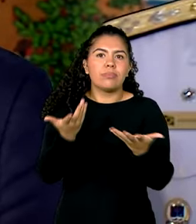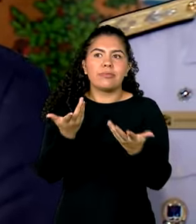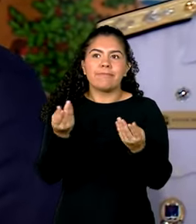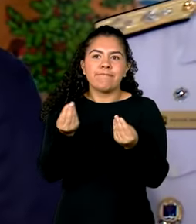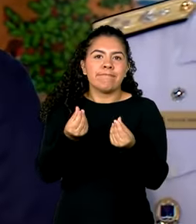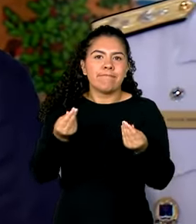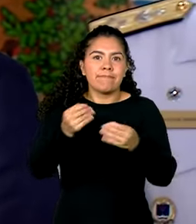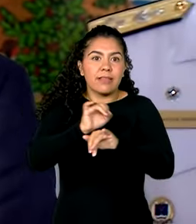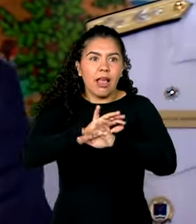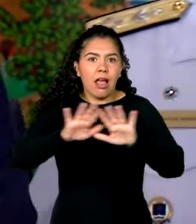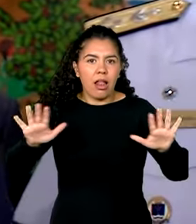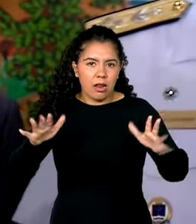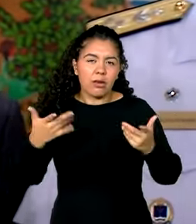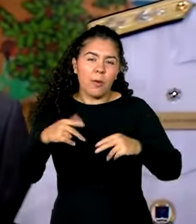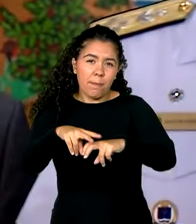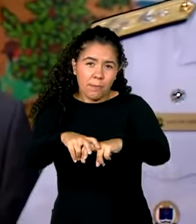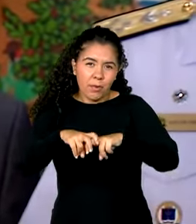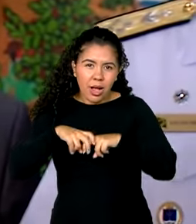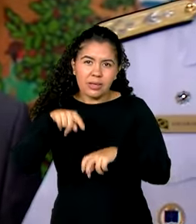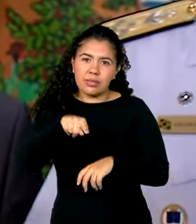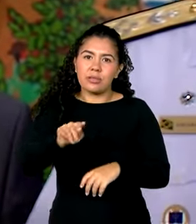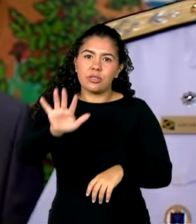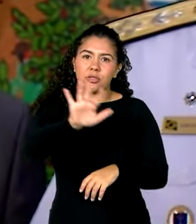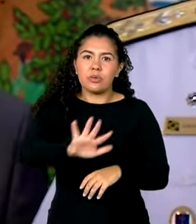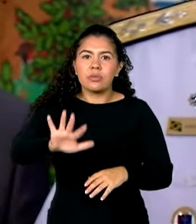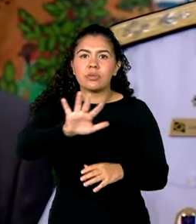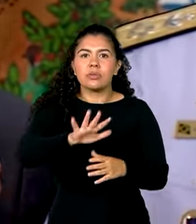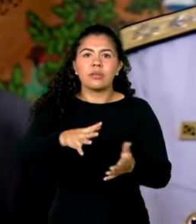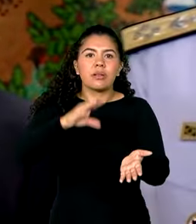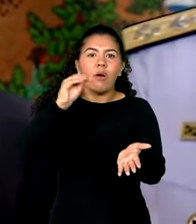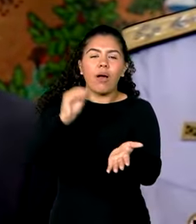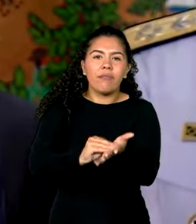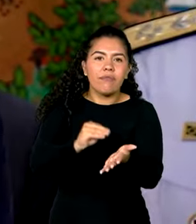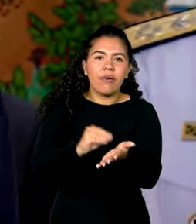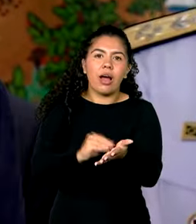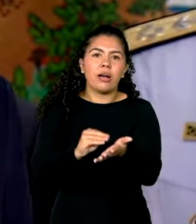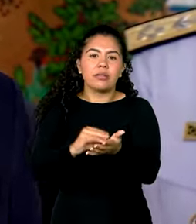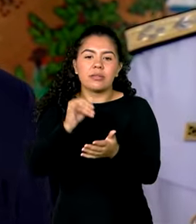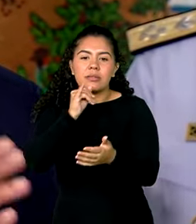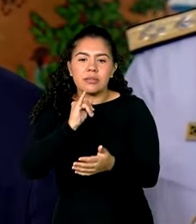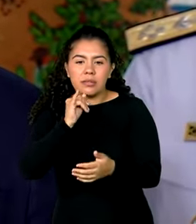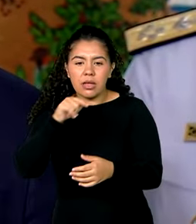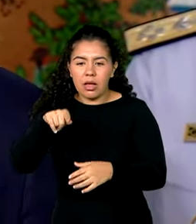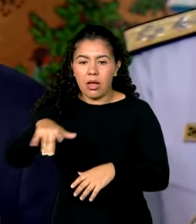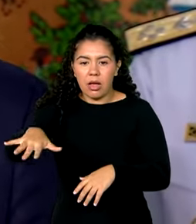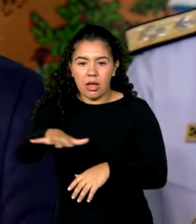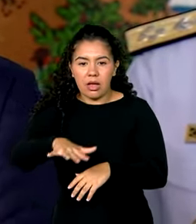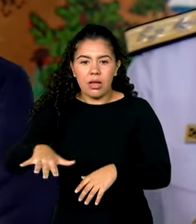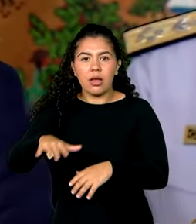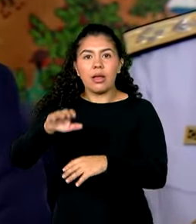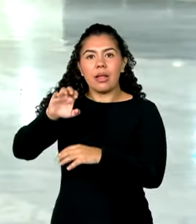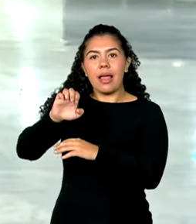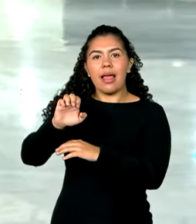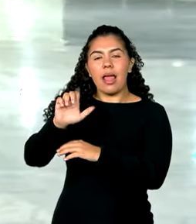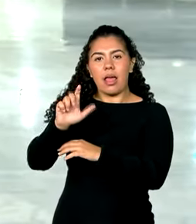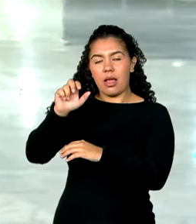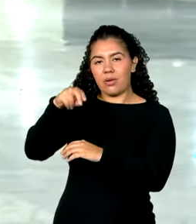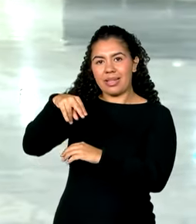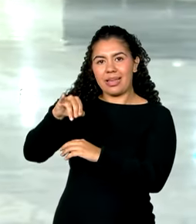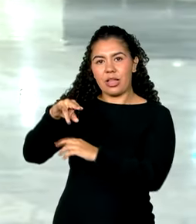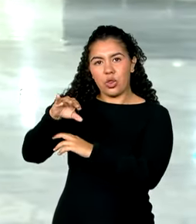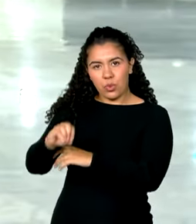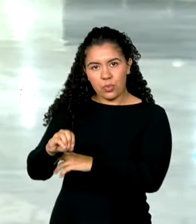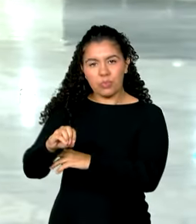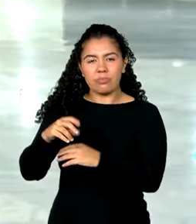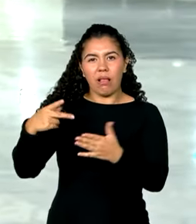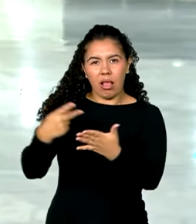isso, em função dessa questão da falta de intertício entre Lanine ou Elnine e Lanine. A ministra